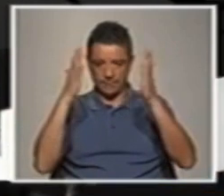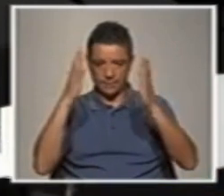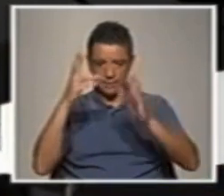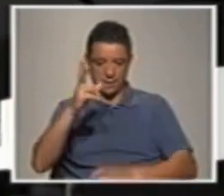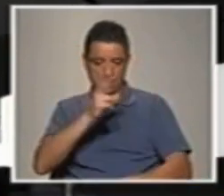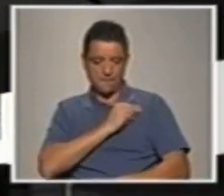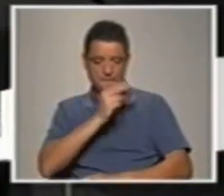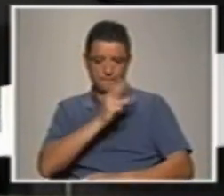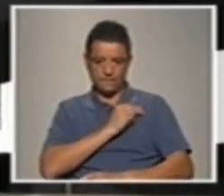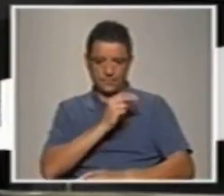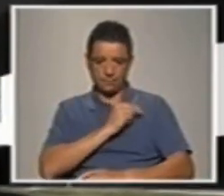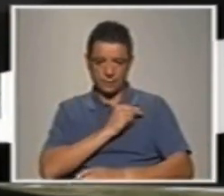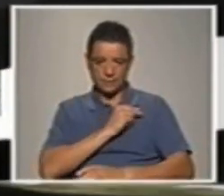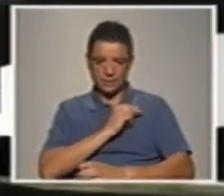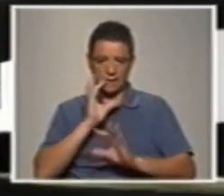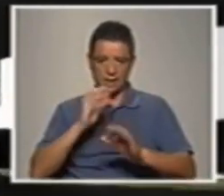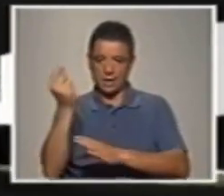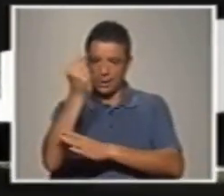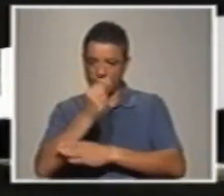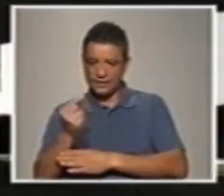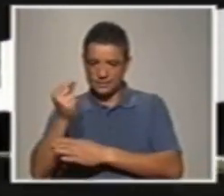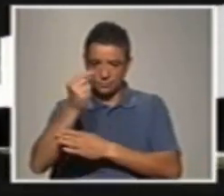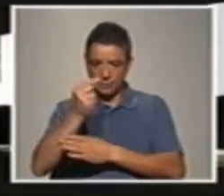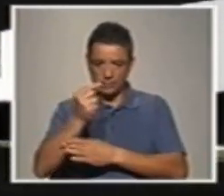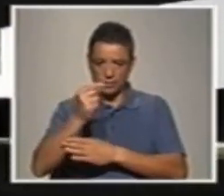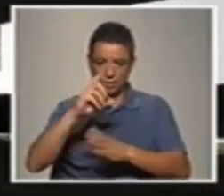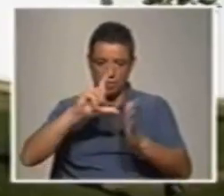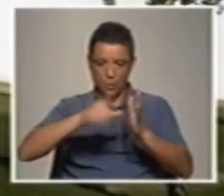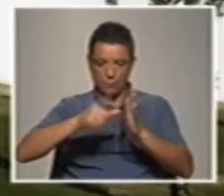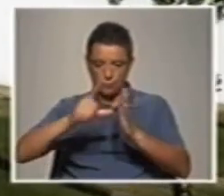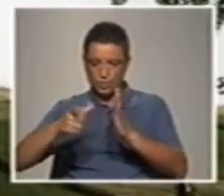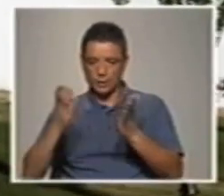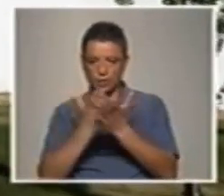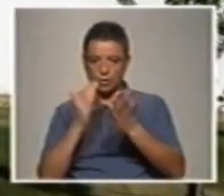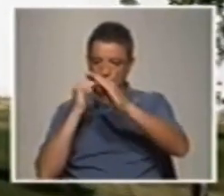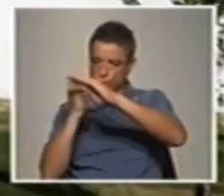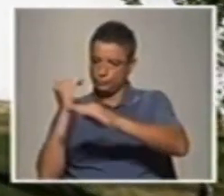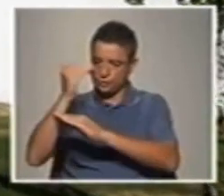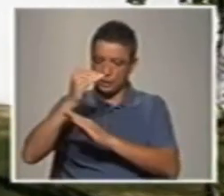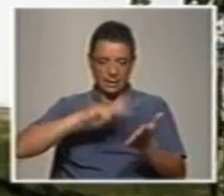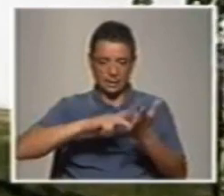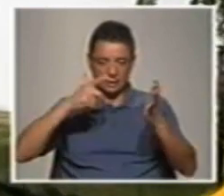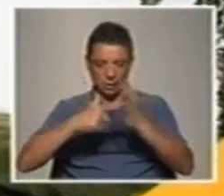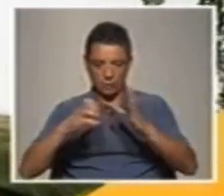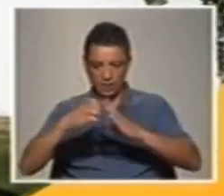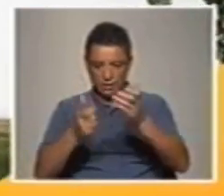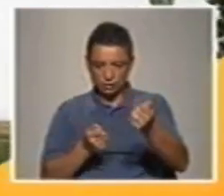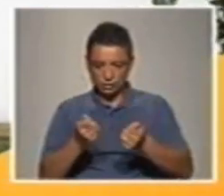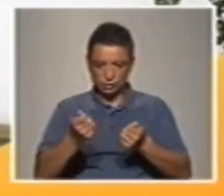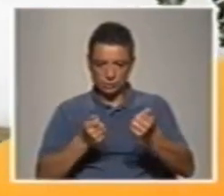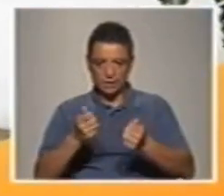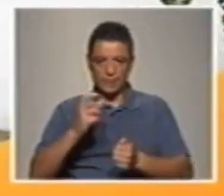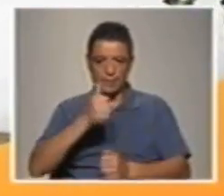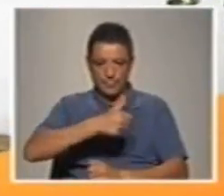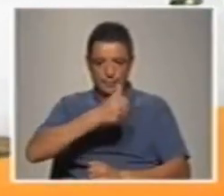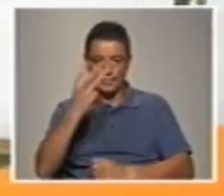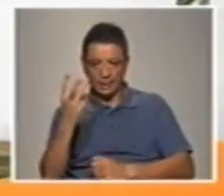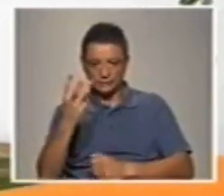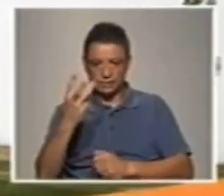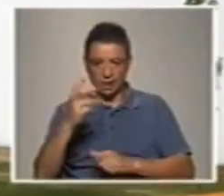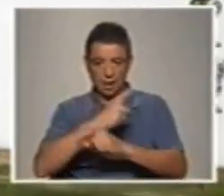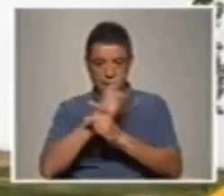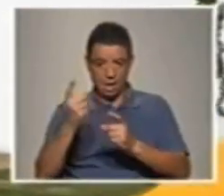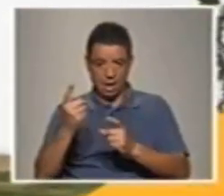foi premiado com o Platinum Design Awards pelo projeto da Escola Superior de Tecnologia e Gestão em Becha. O